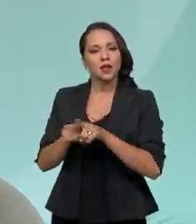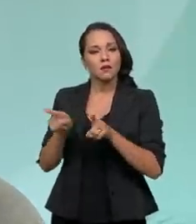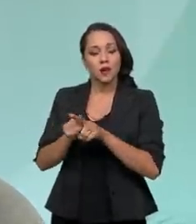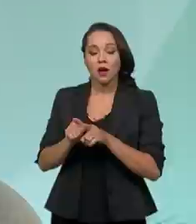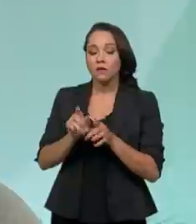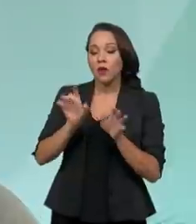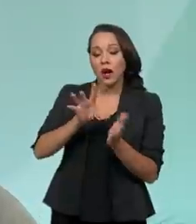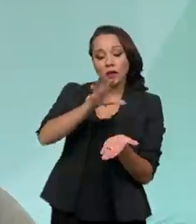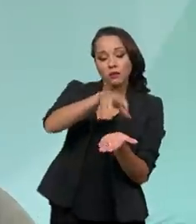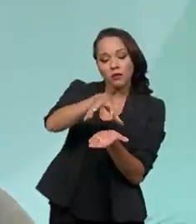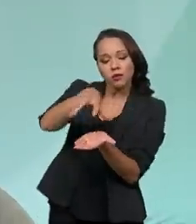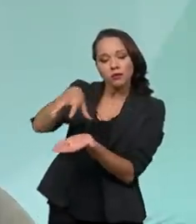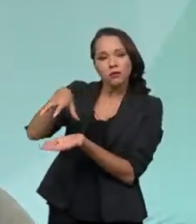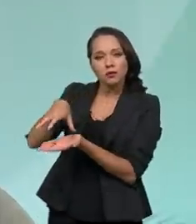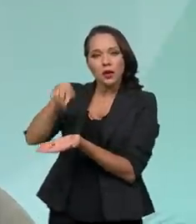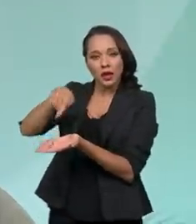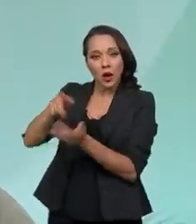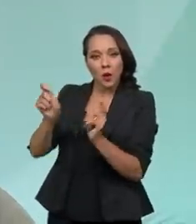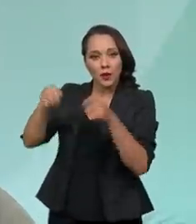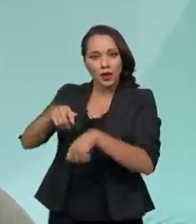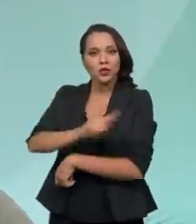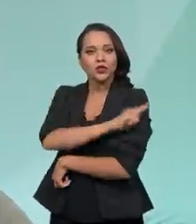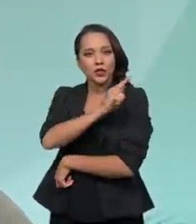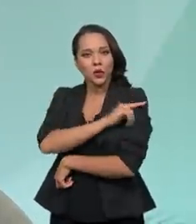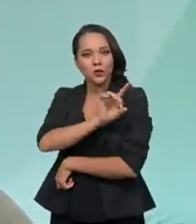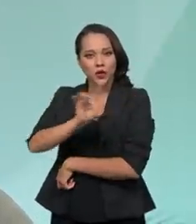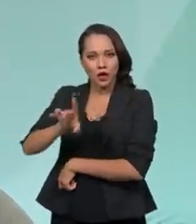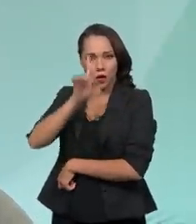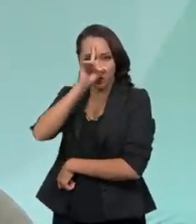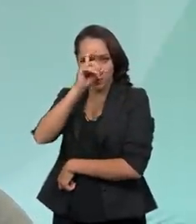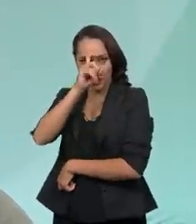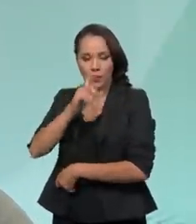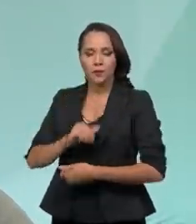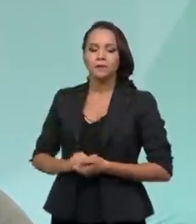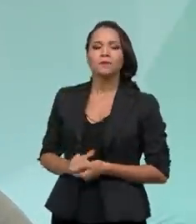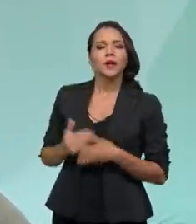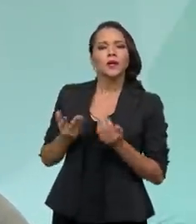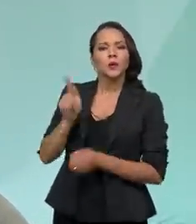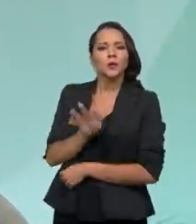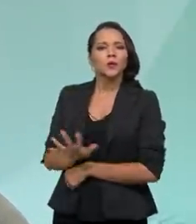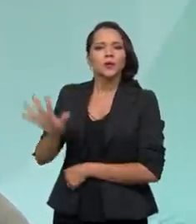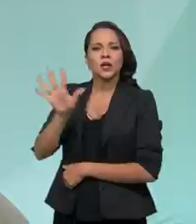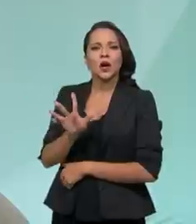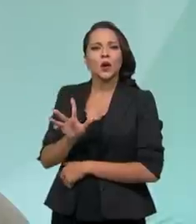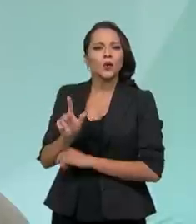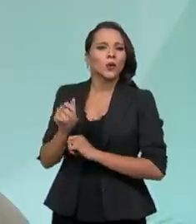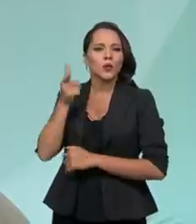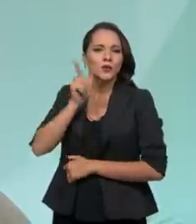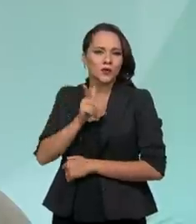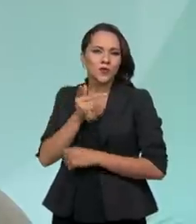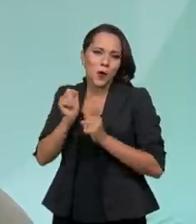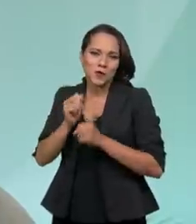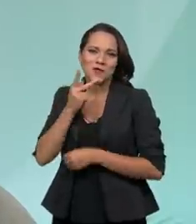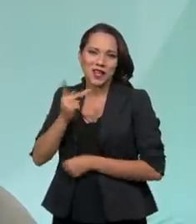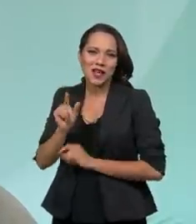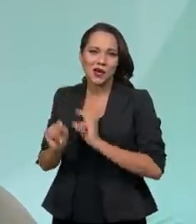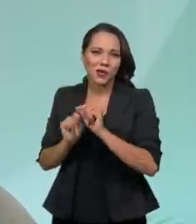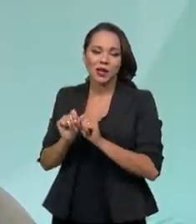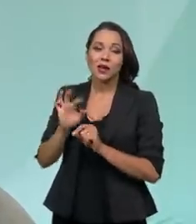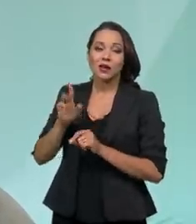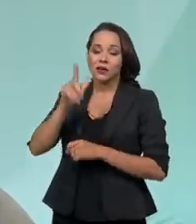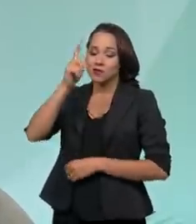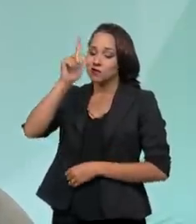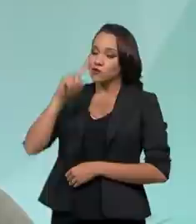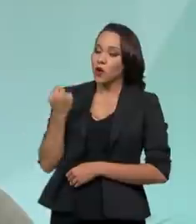delegação de competência, a gestão desses hospitais. De uma maneira geral, o que eu posso dizer é que nós fazemos um